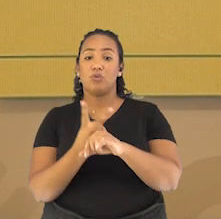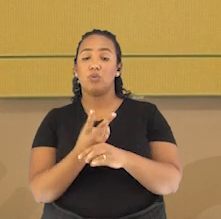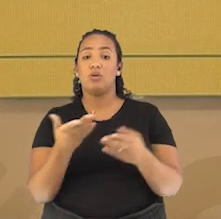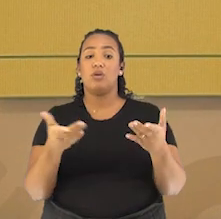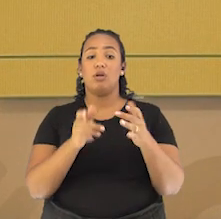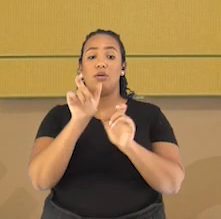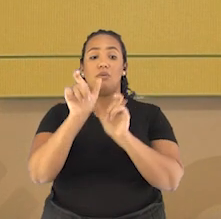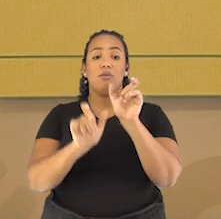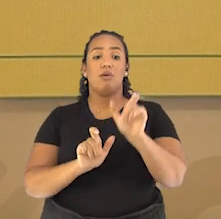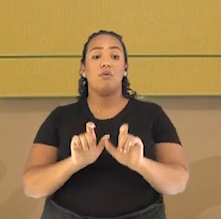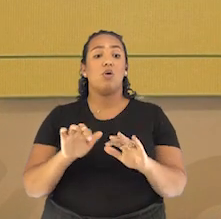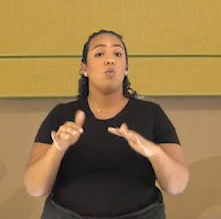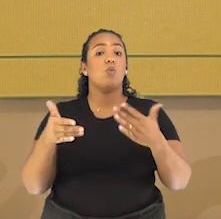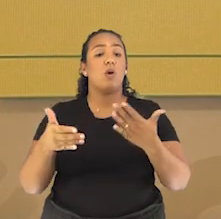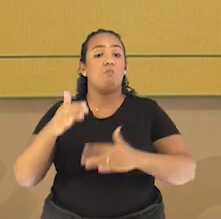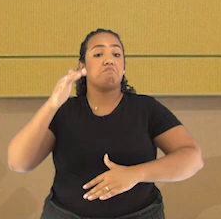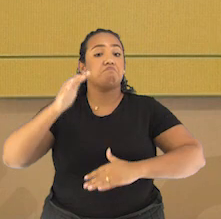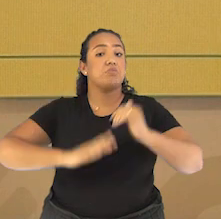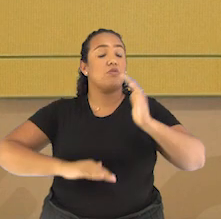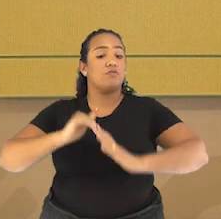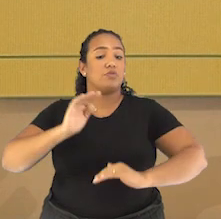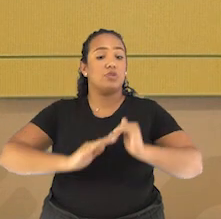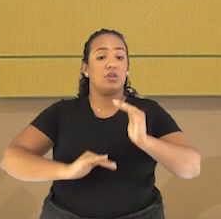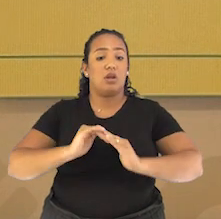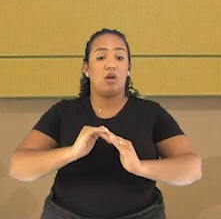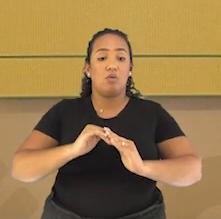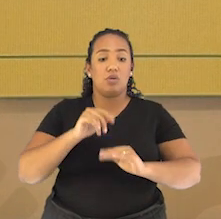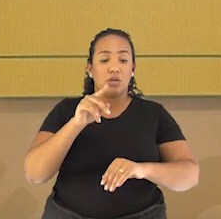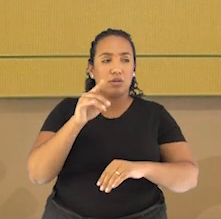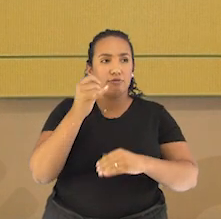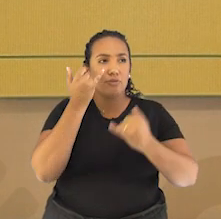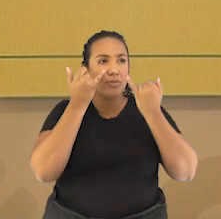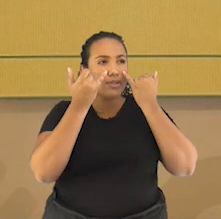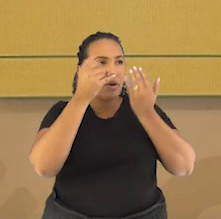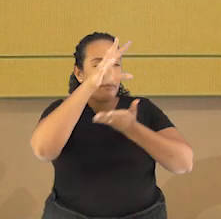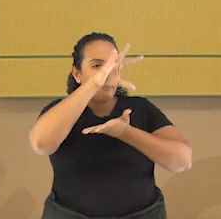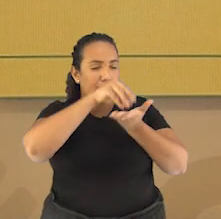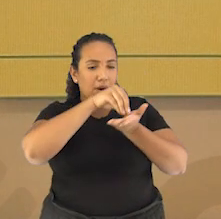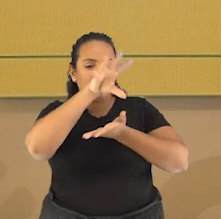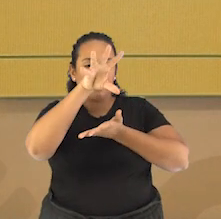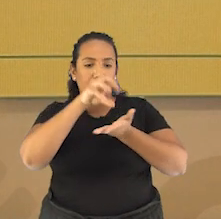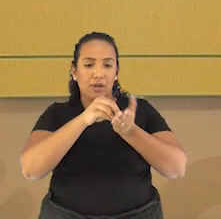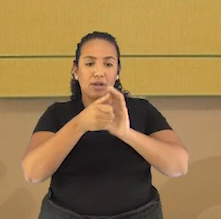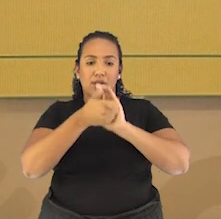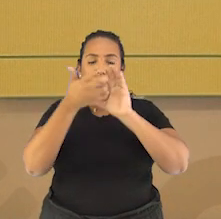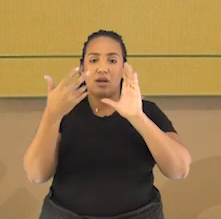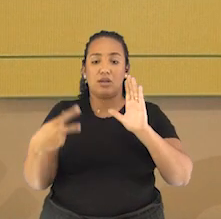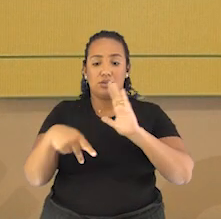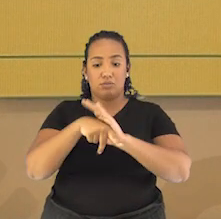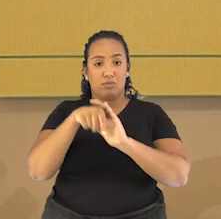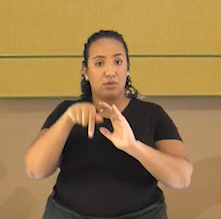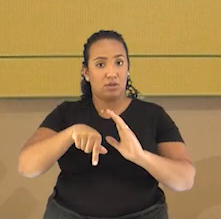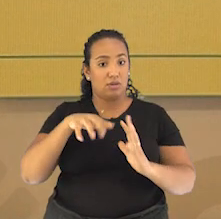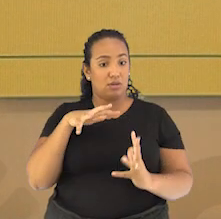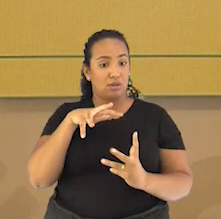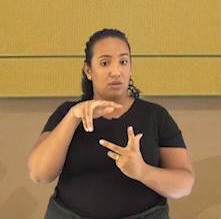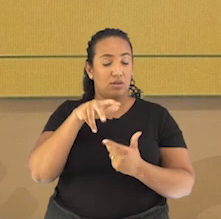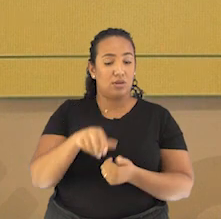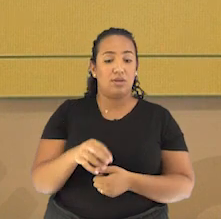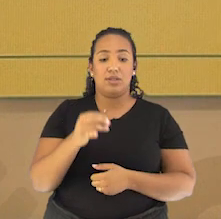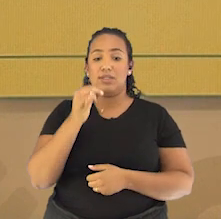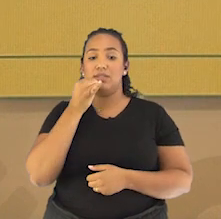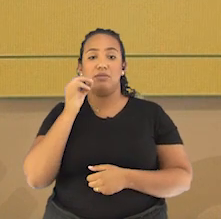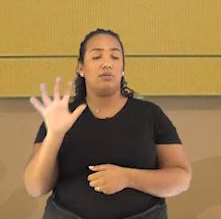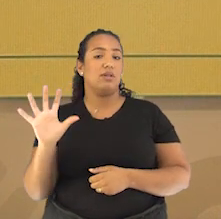aqui no Caça Palavras... Qual é o profissional que analisa e registra dados sobre aspectos da superfície